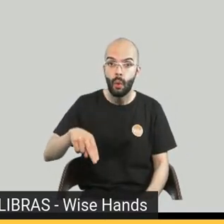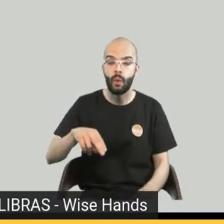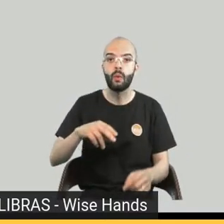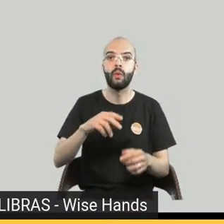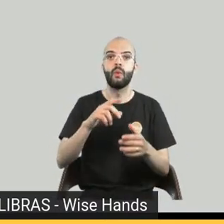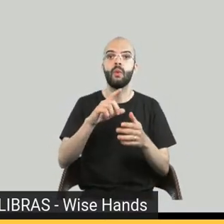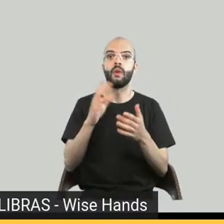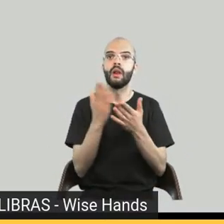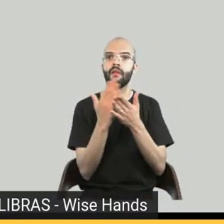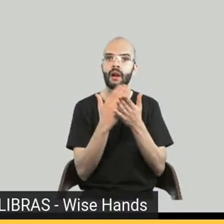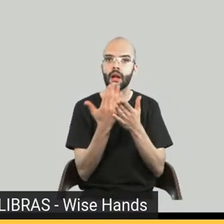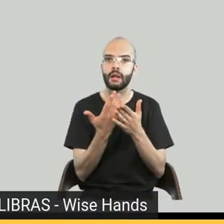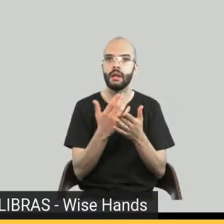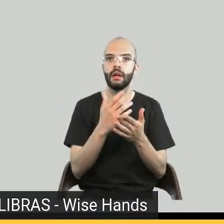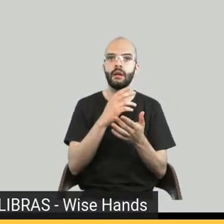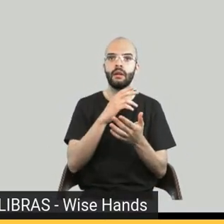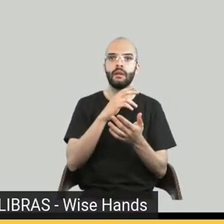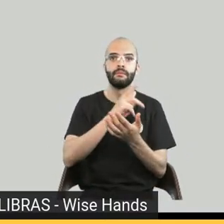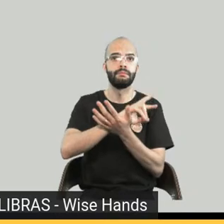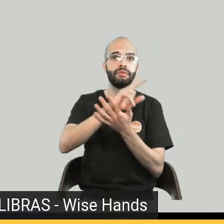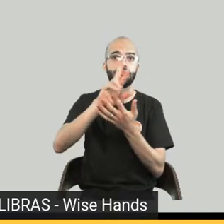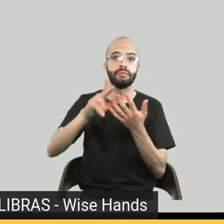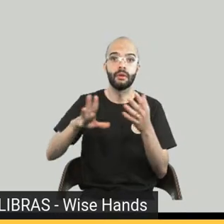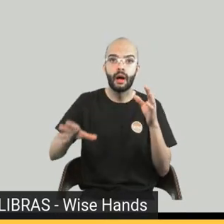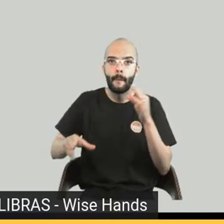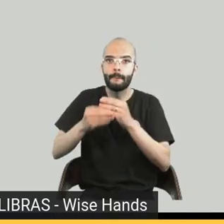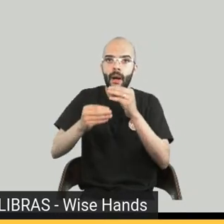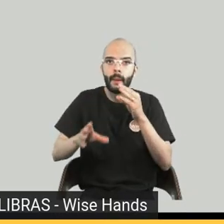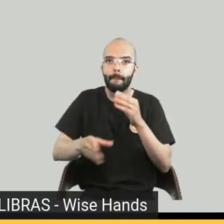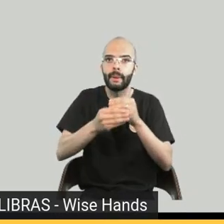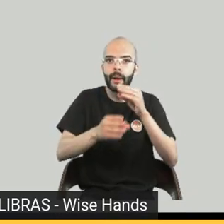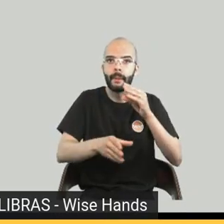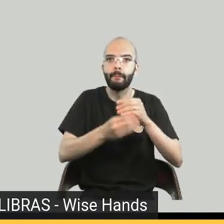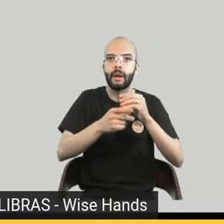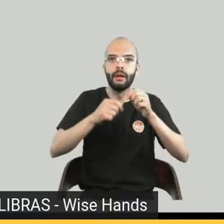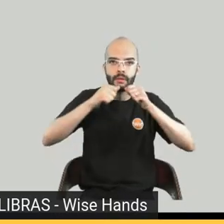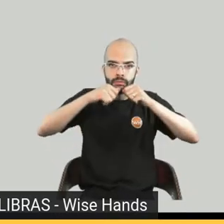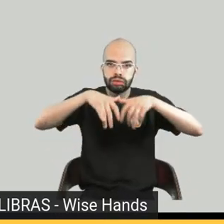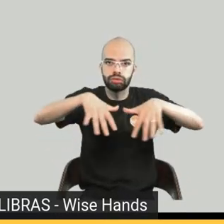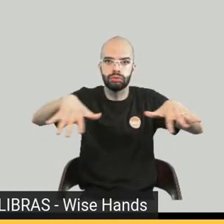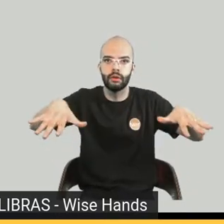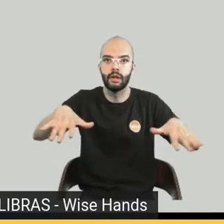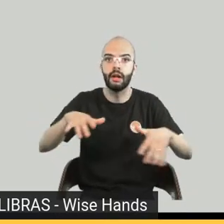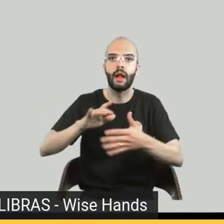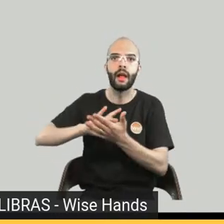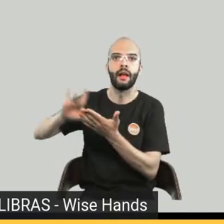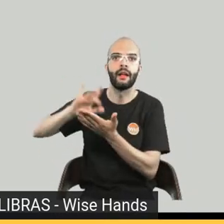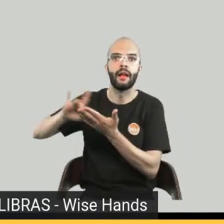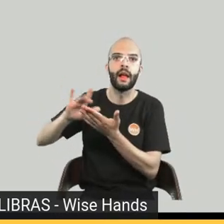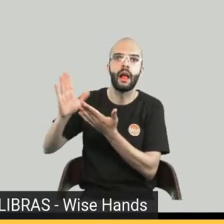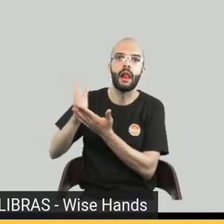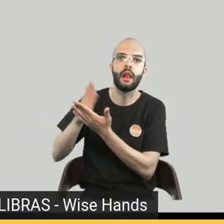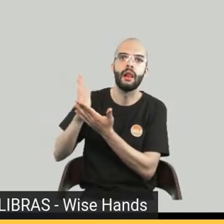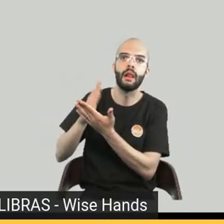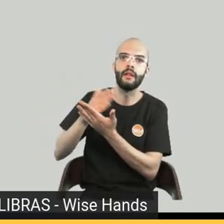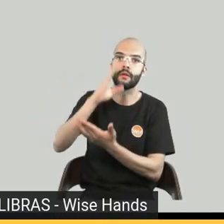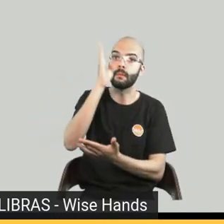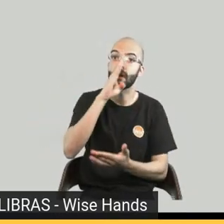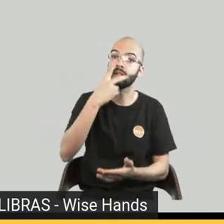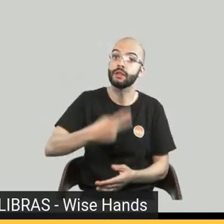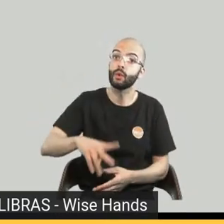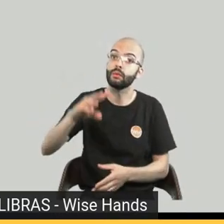para popularizar o e-book no Brasil, né? E a gente, como editora, foi tendo mais liberdade para